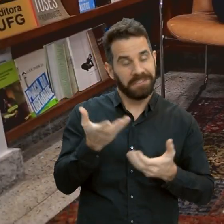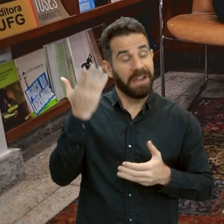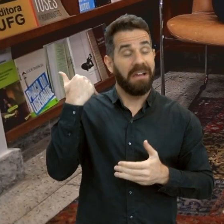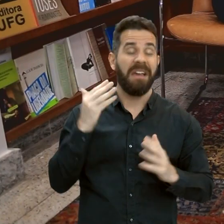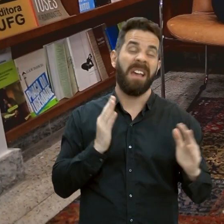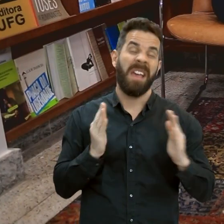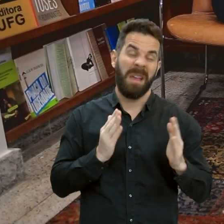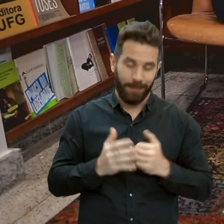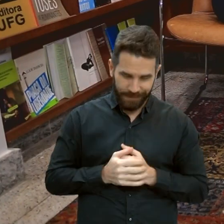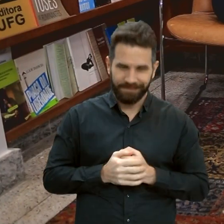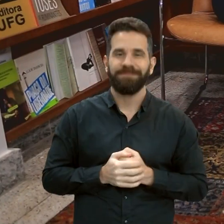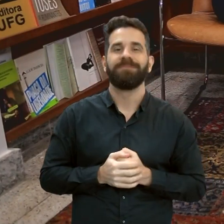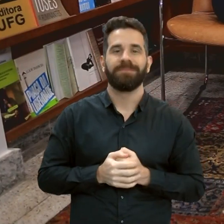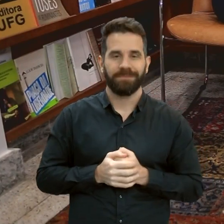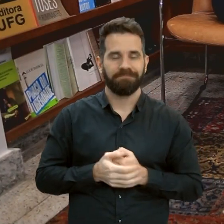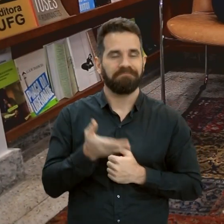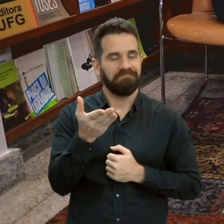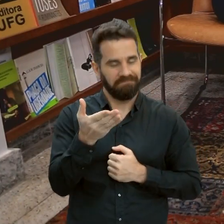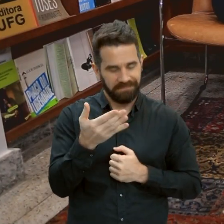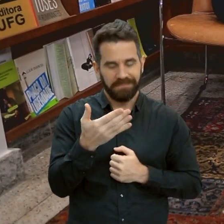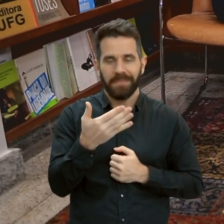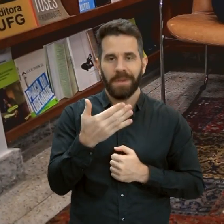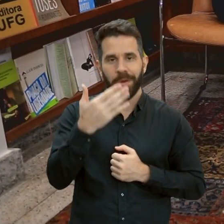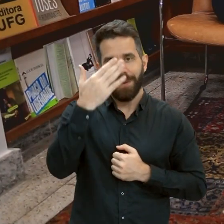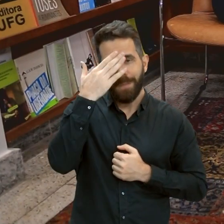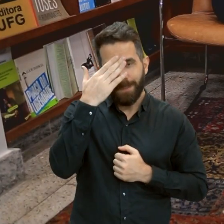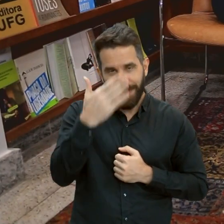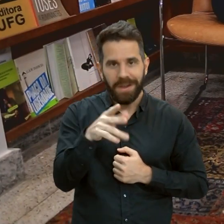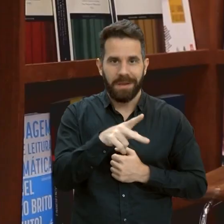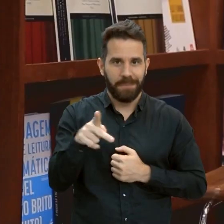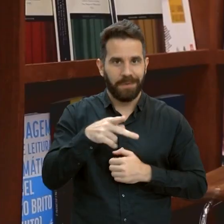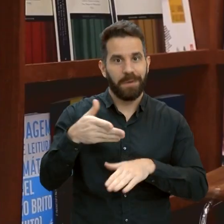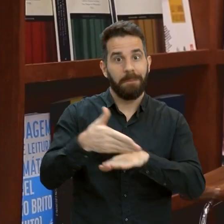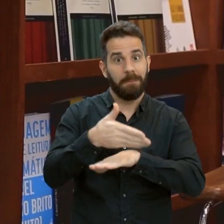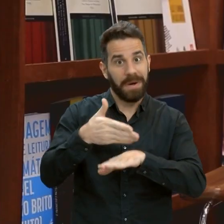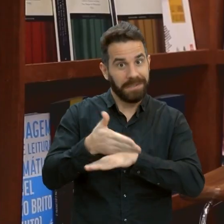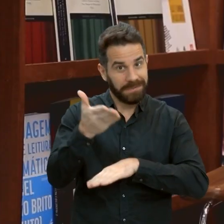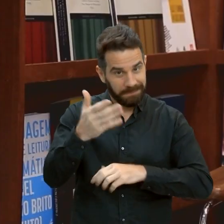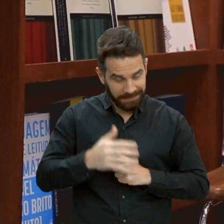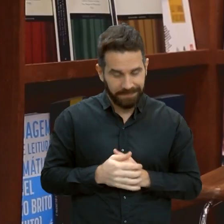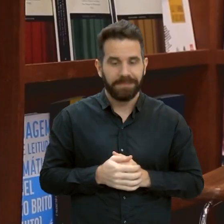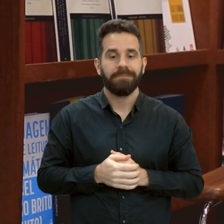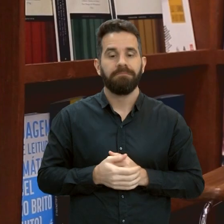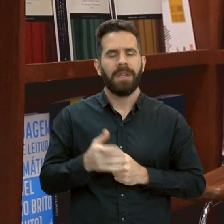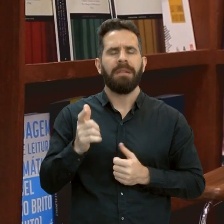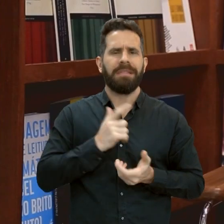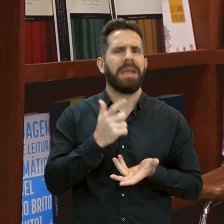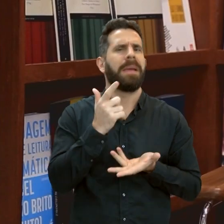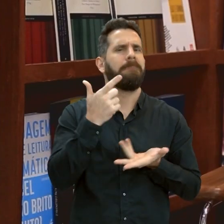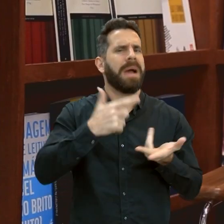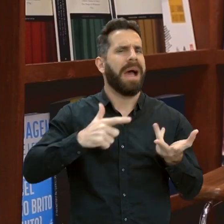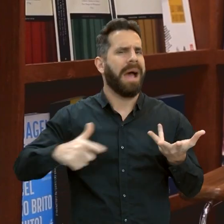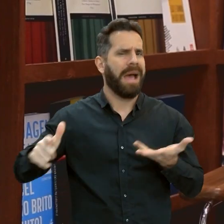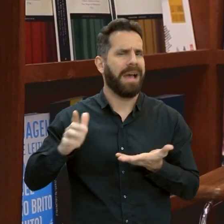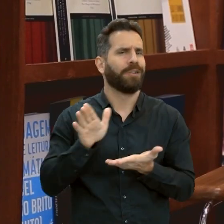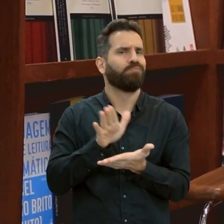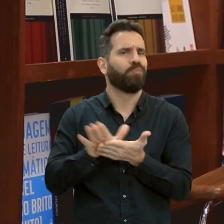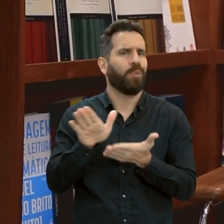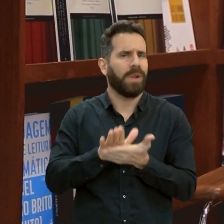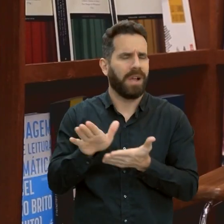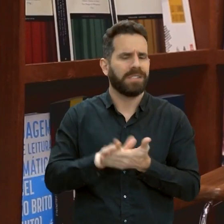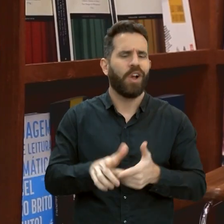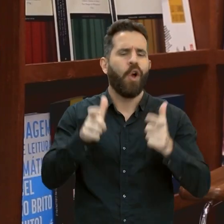obrigada por participar aqui com a gente. Foi um prazer te receber. Então essa e outras publicações estão